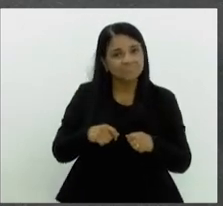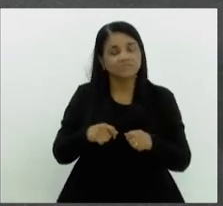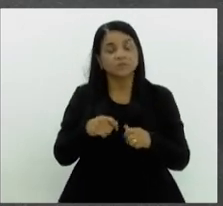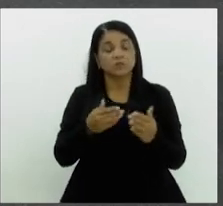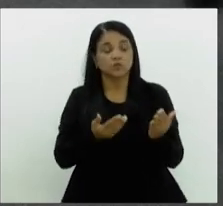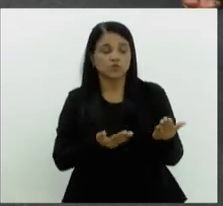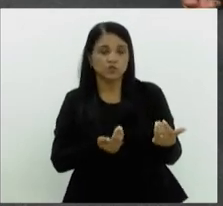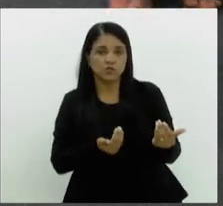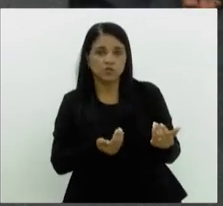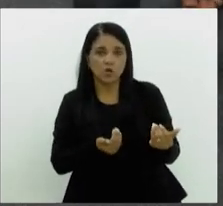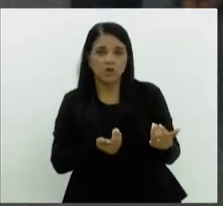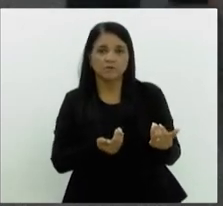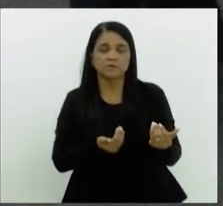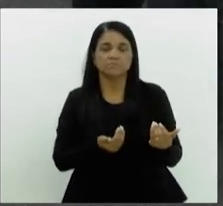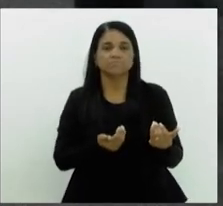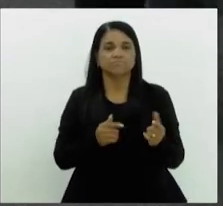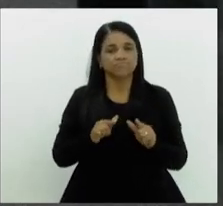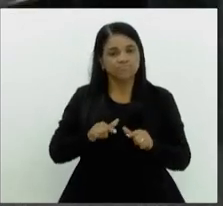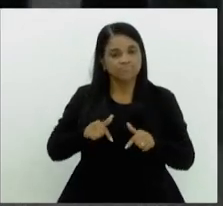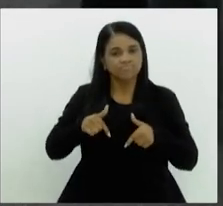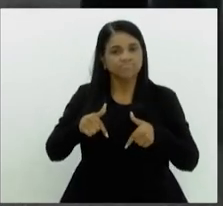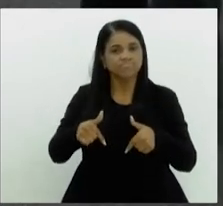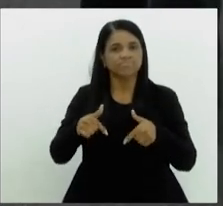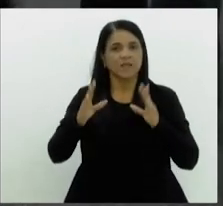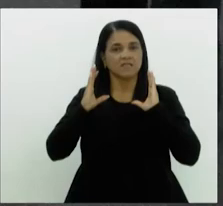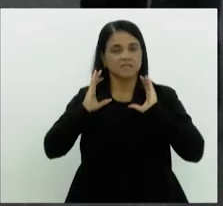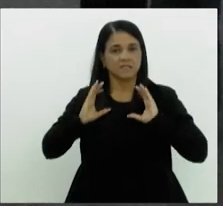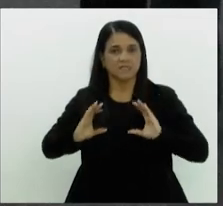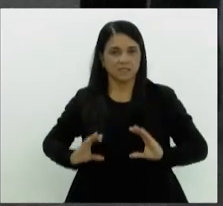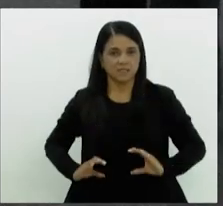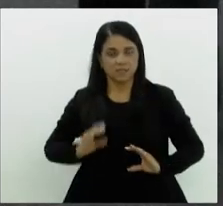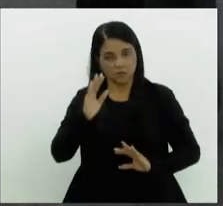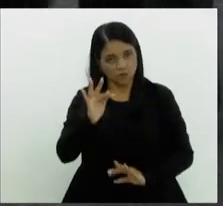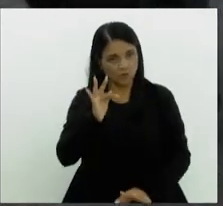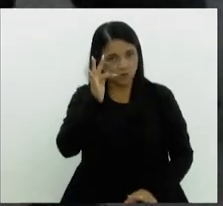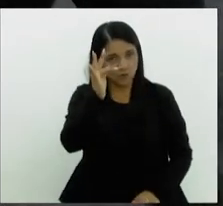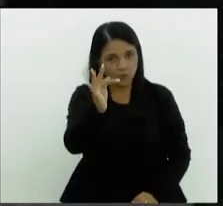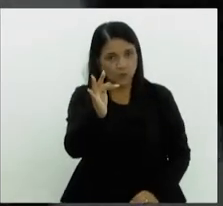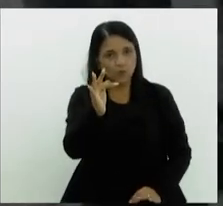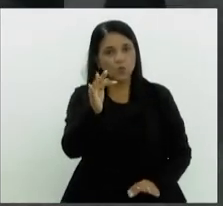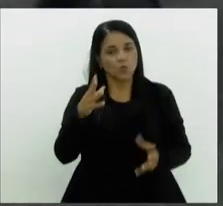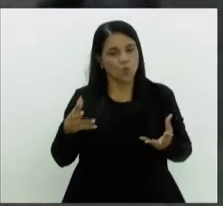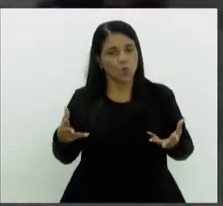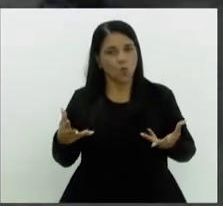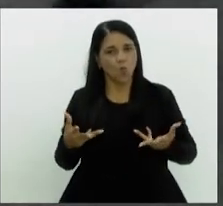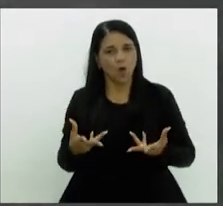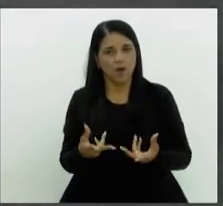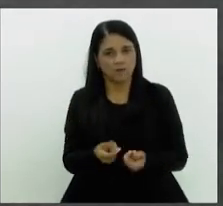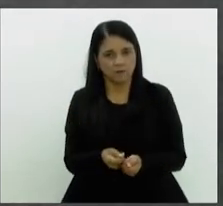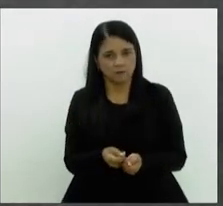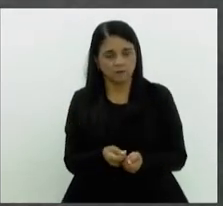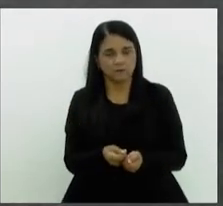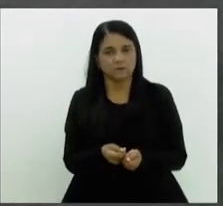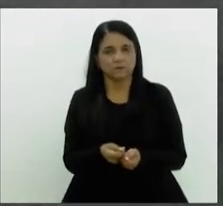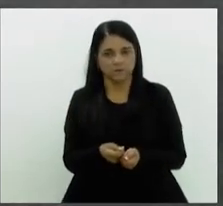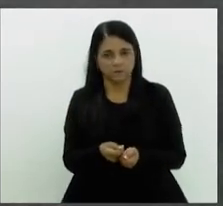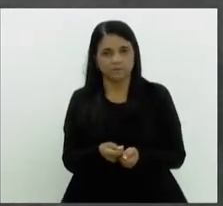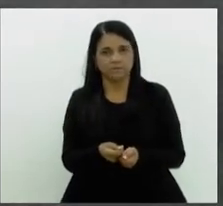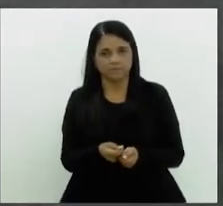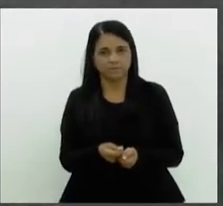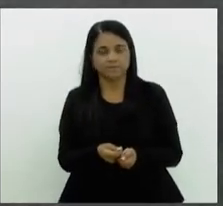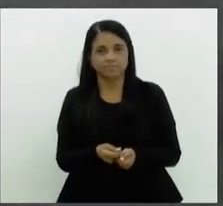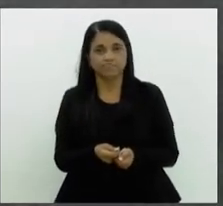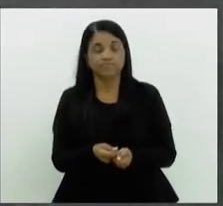jovens exerçam a sua cidadania futuramente com mais qualidade. E esse